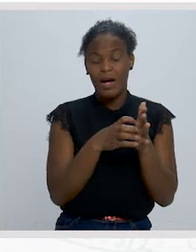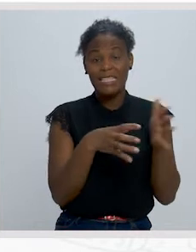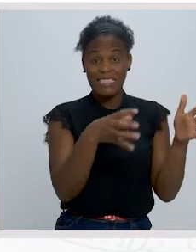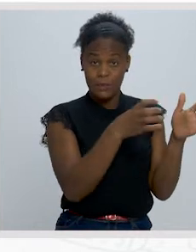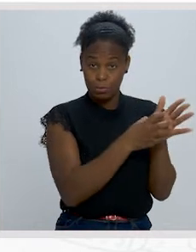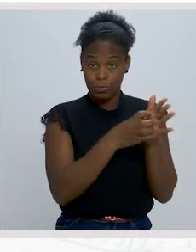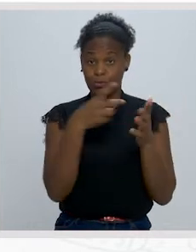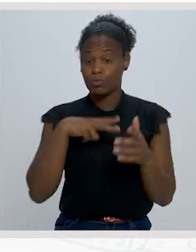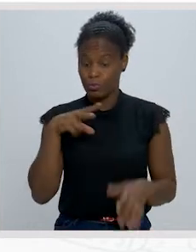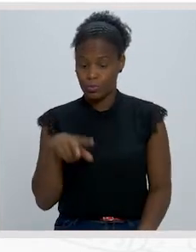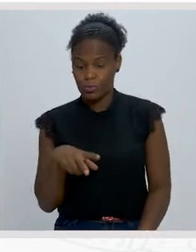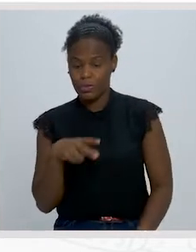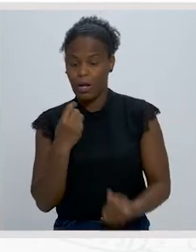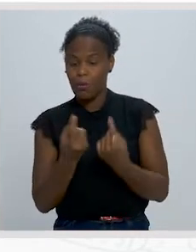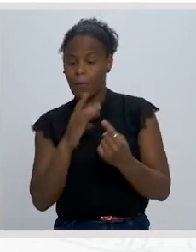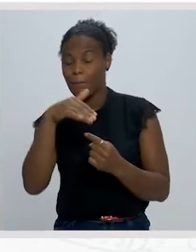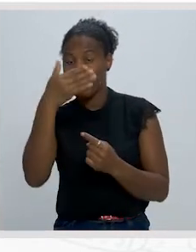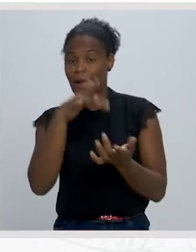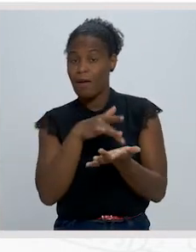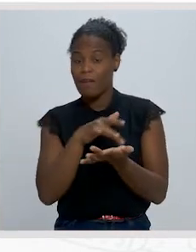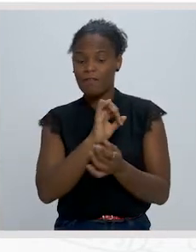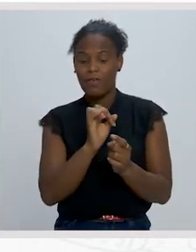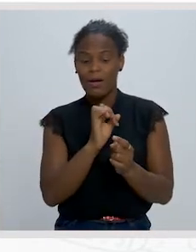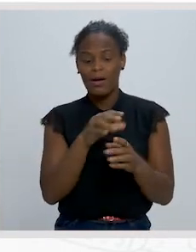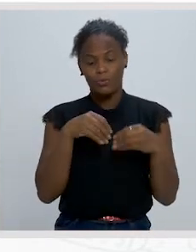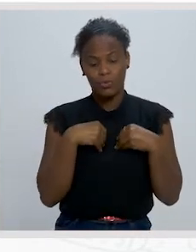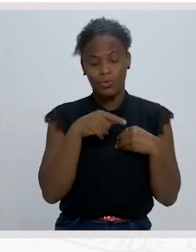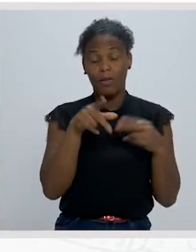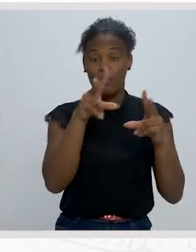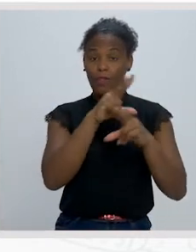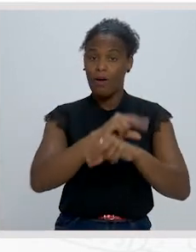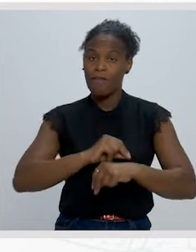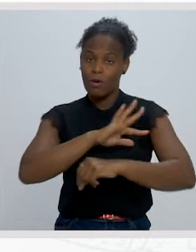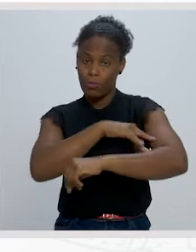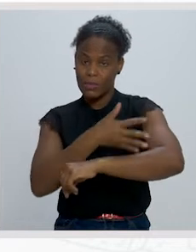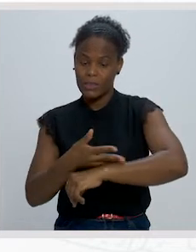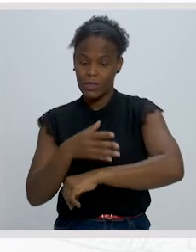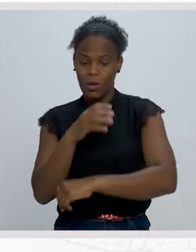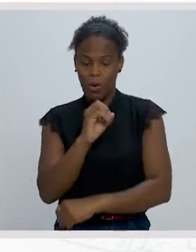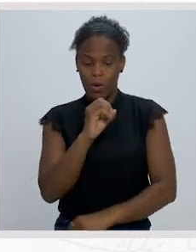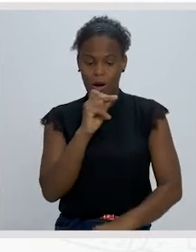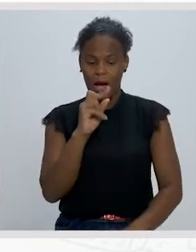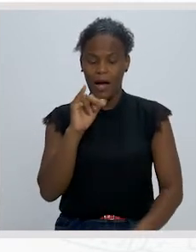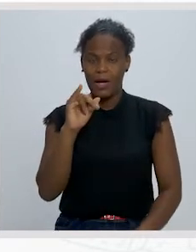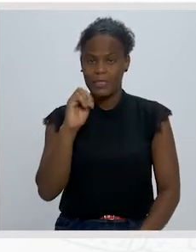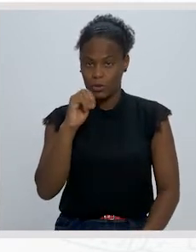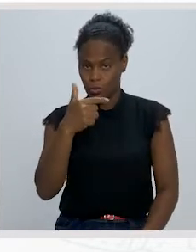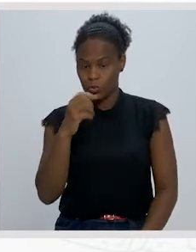português. Num dos primeiros livros em que se assume esta nova poesia, O Aristos,